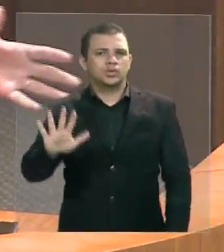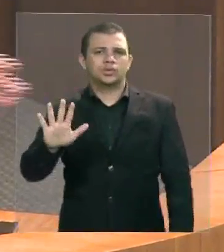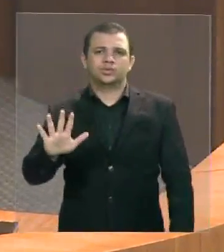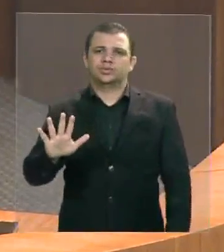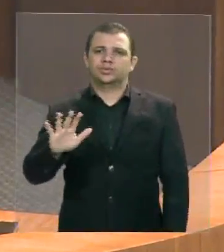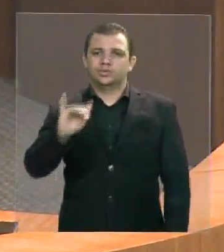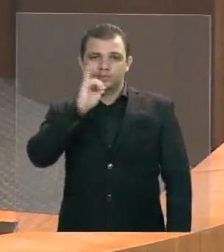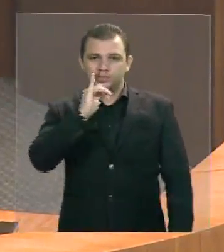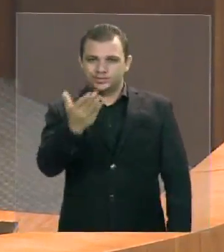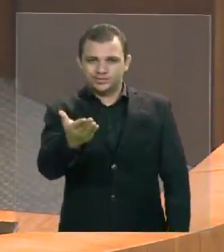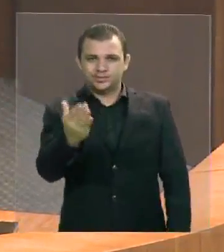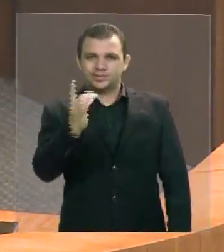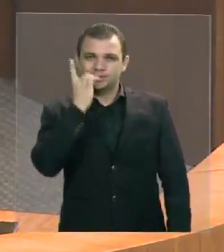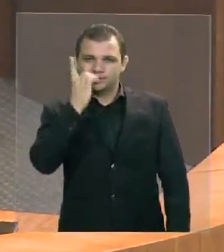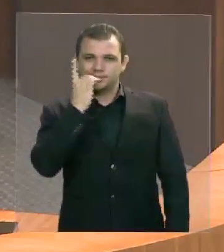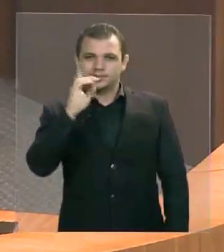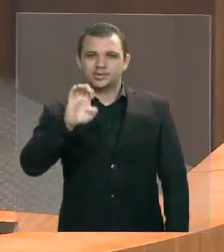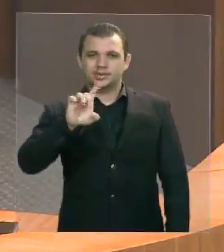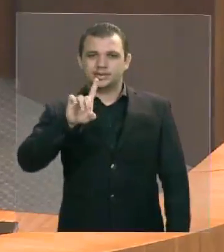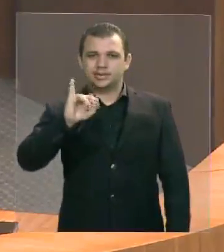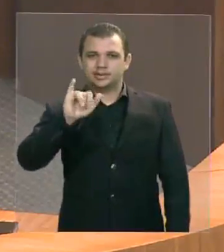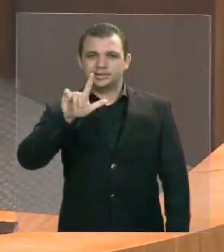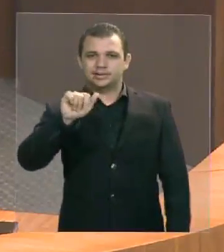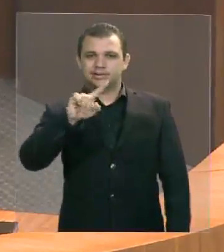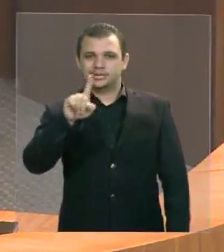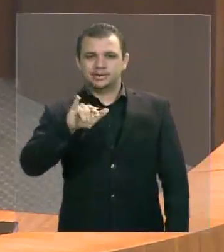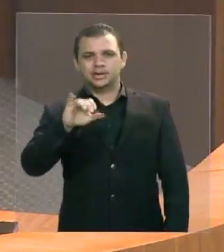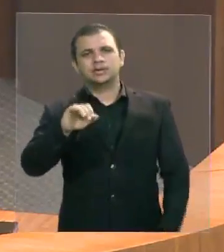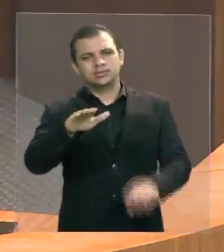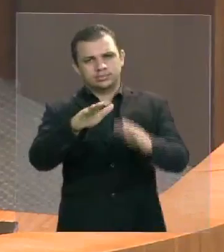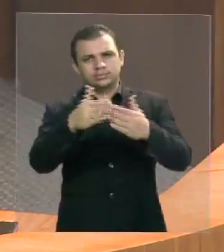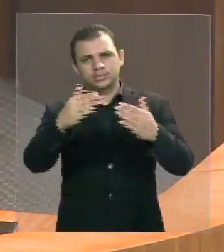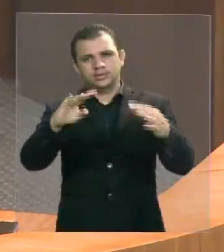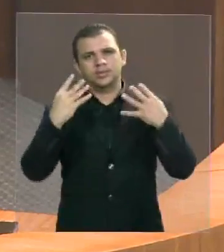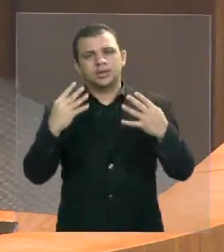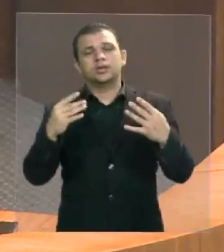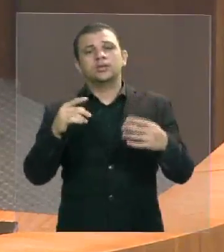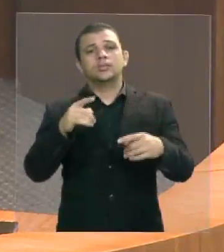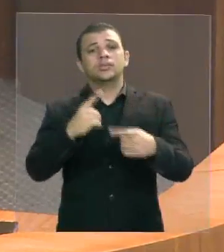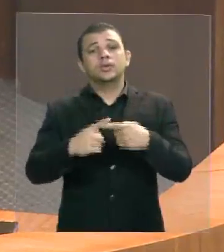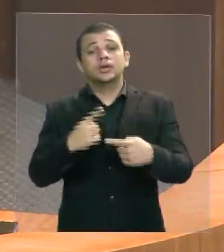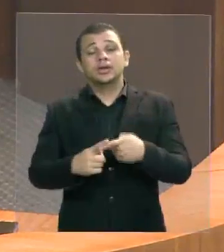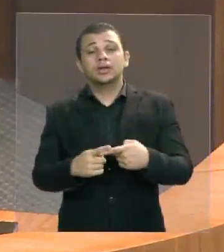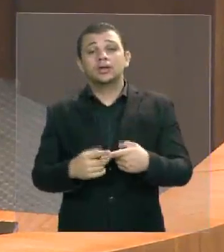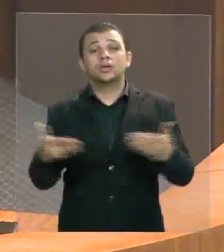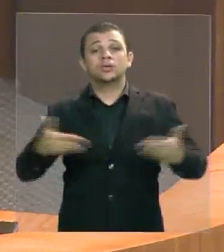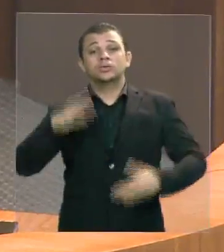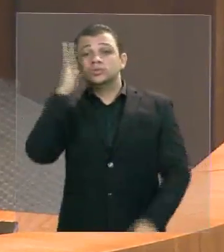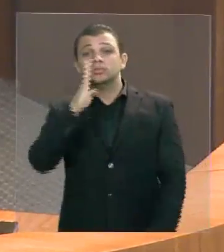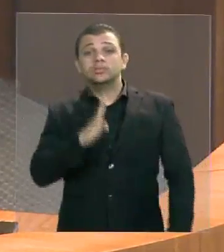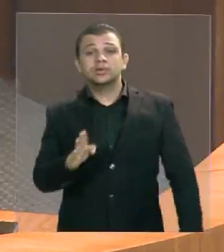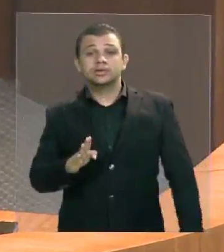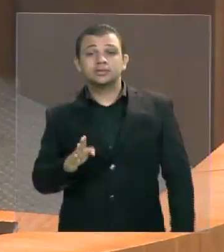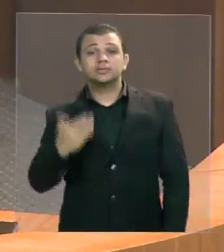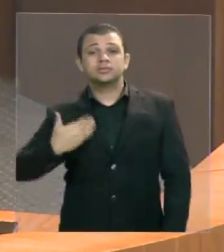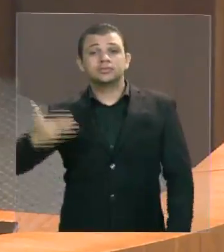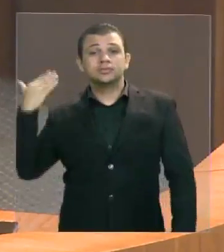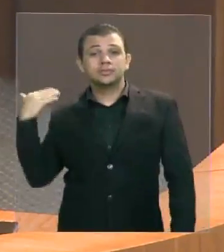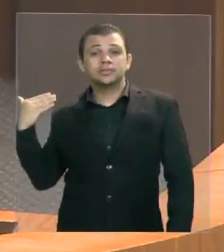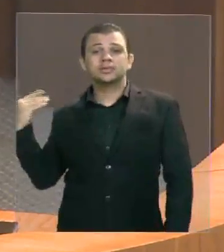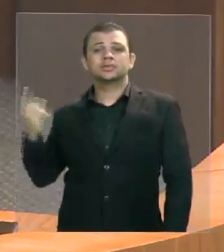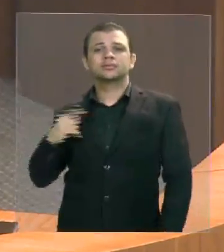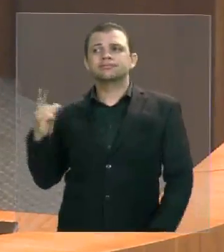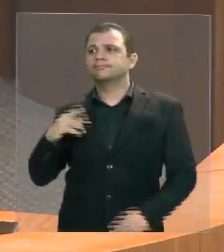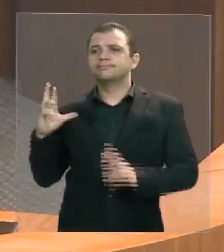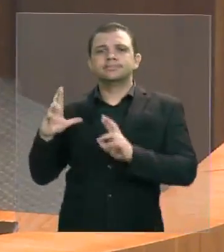estão aqui atrás conversando, porque a realidade do país é completamente diferente de alguns tempos atrás, do ano de 2012,